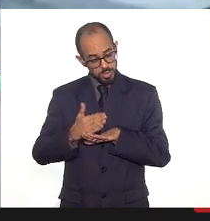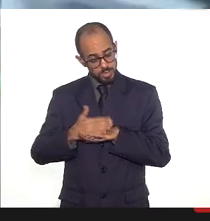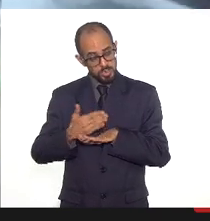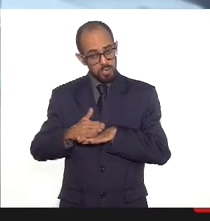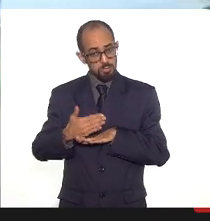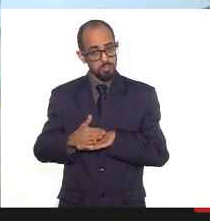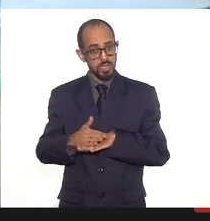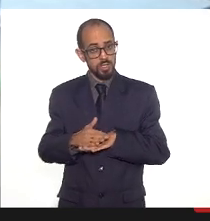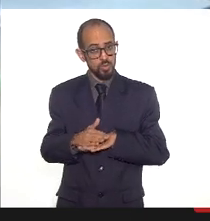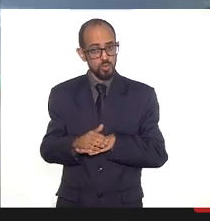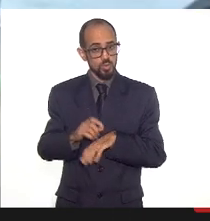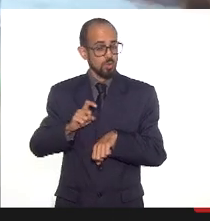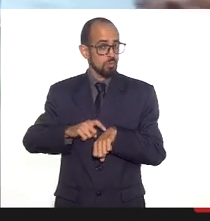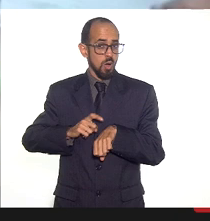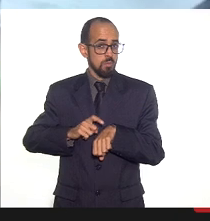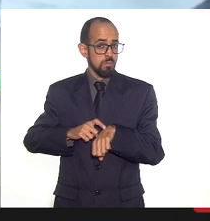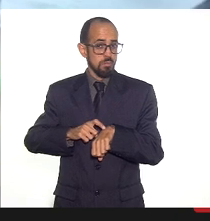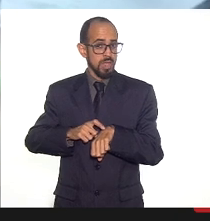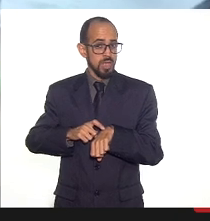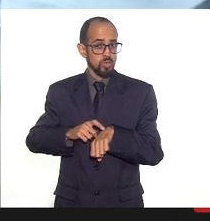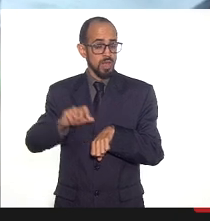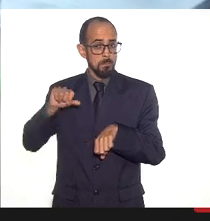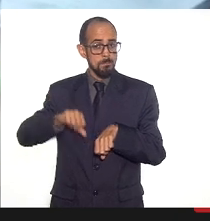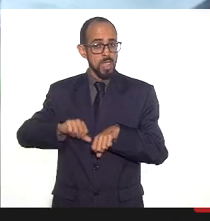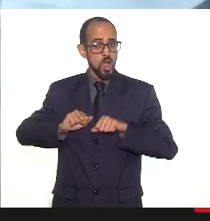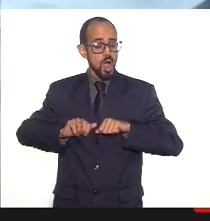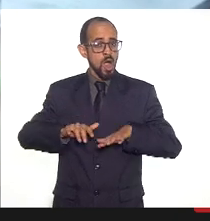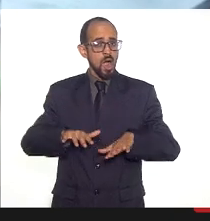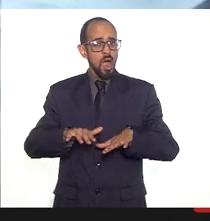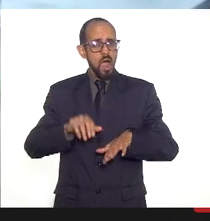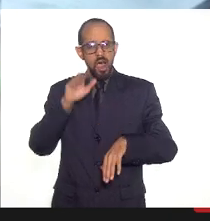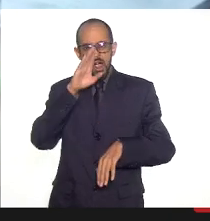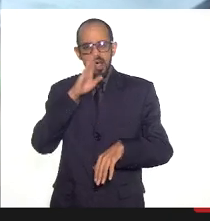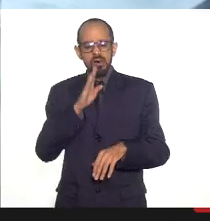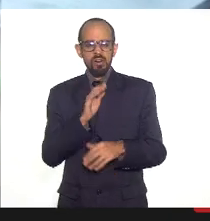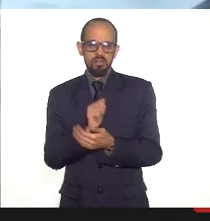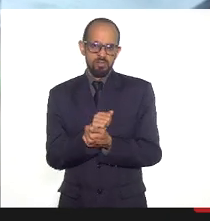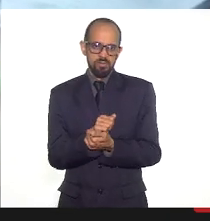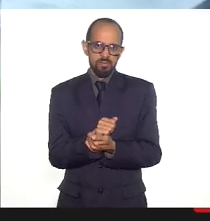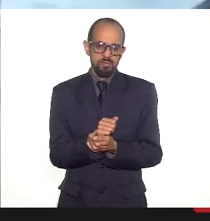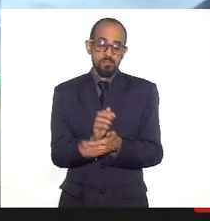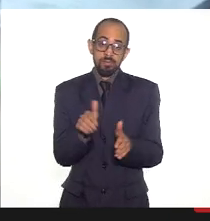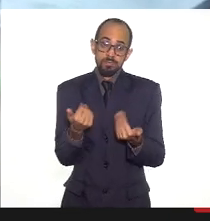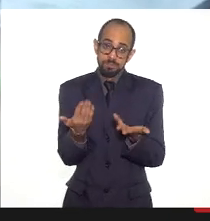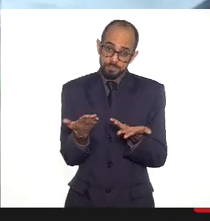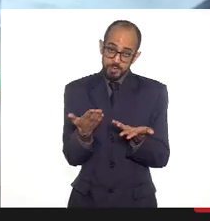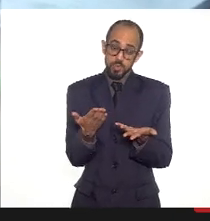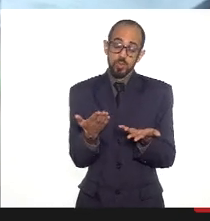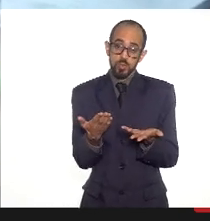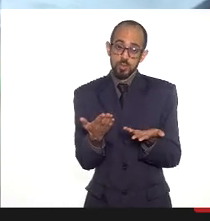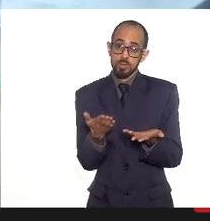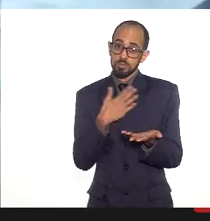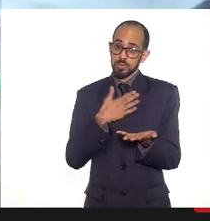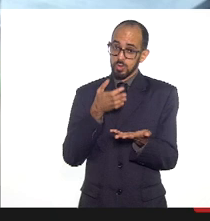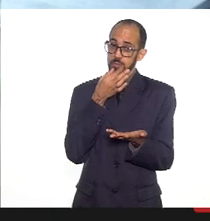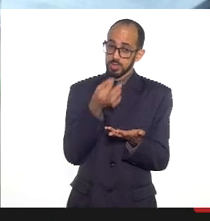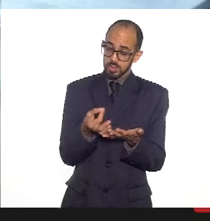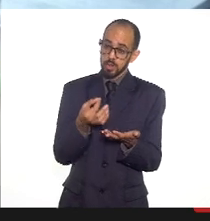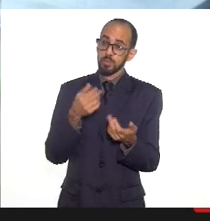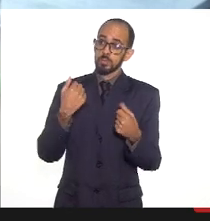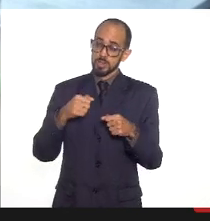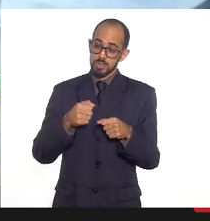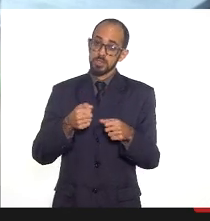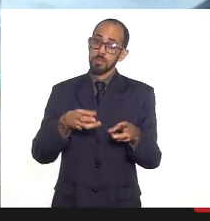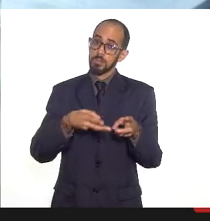no momento que a gente vive a pior pandemia da história do país acho que isso tem que ser considerado